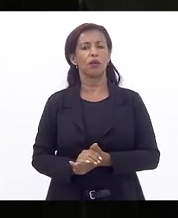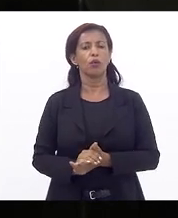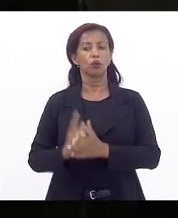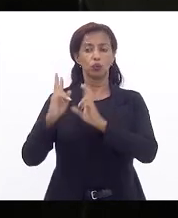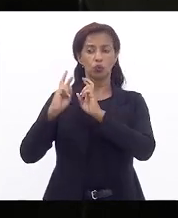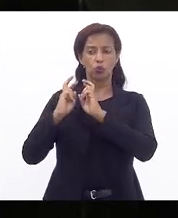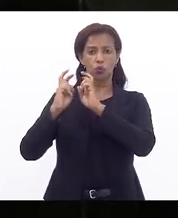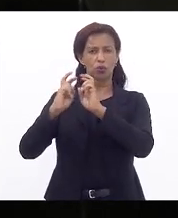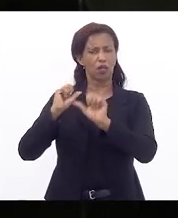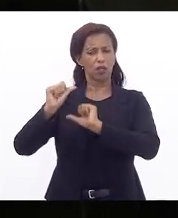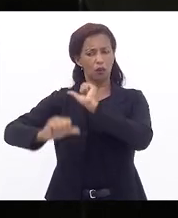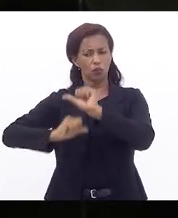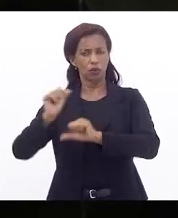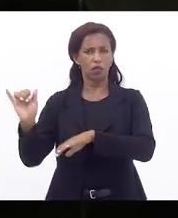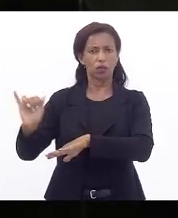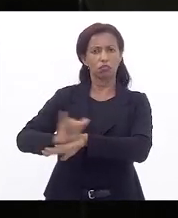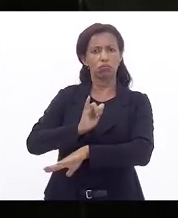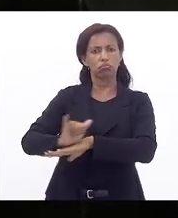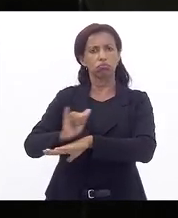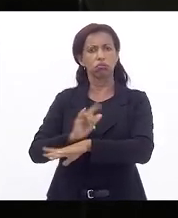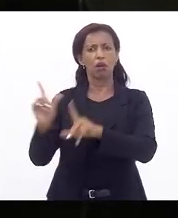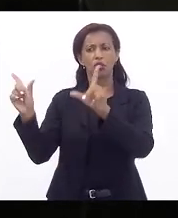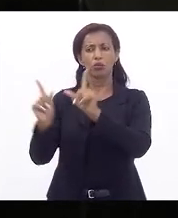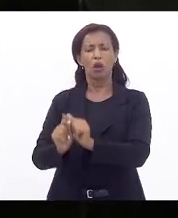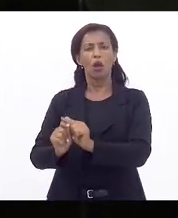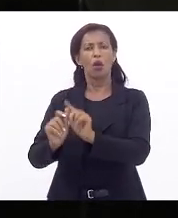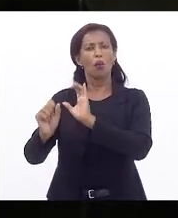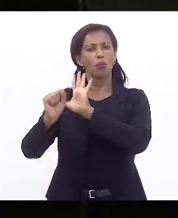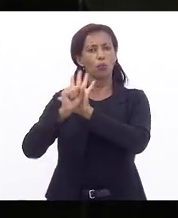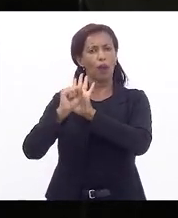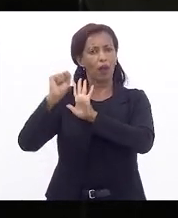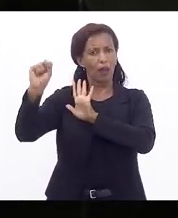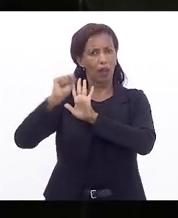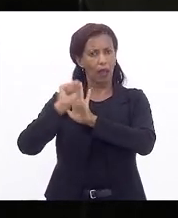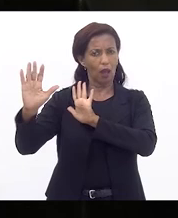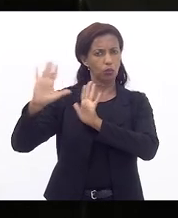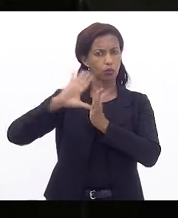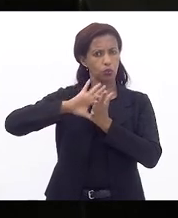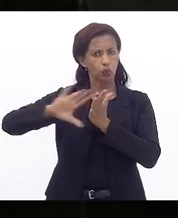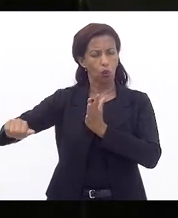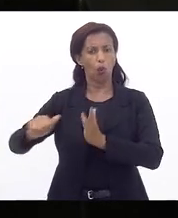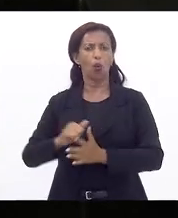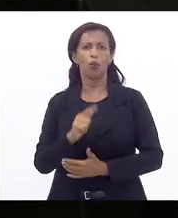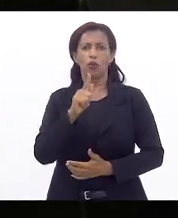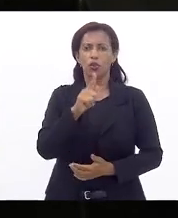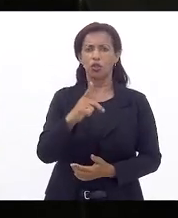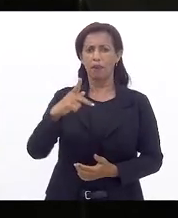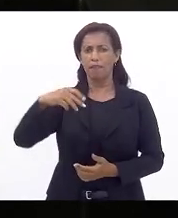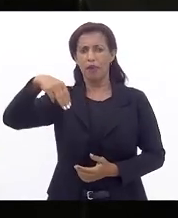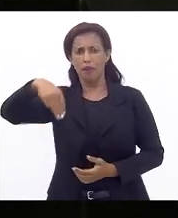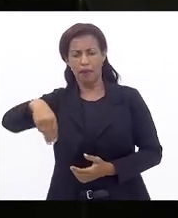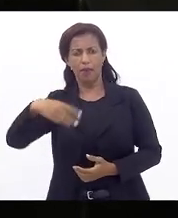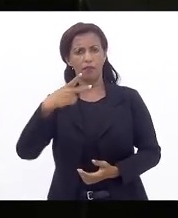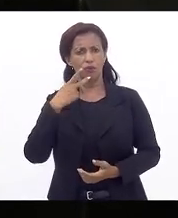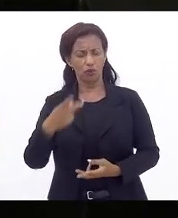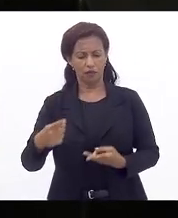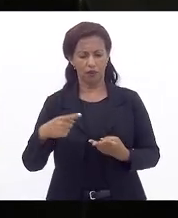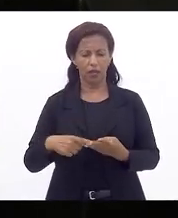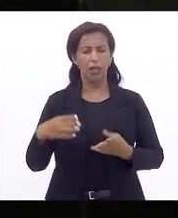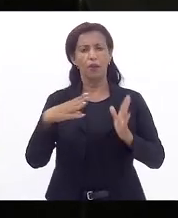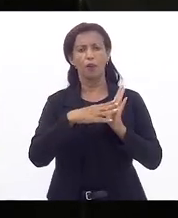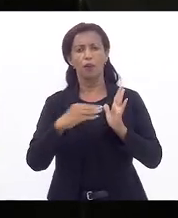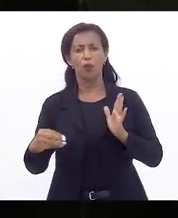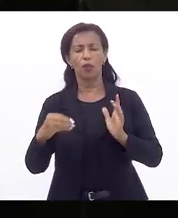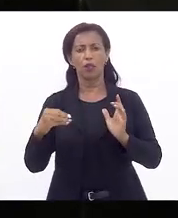trens, as estratégias para redução do furto de cabos e material permanente, a questão de GPM, como eu já mencionei, modelo de